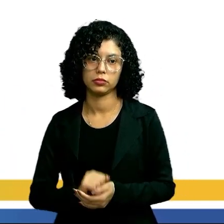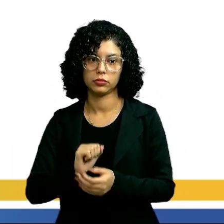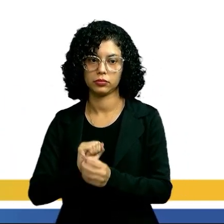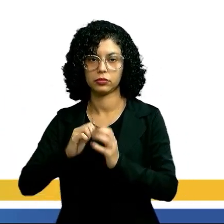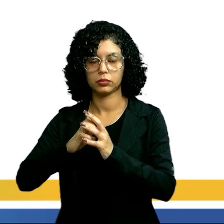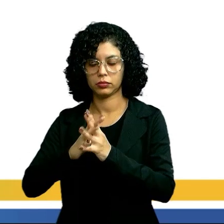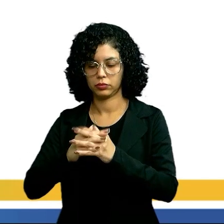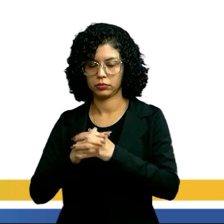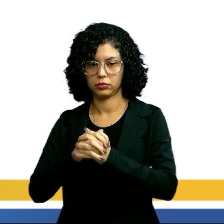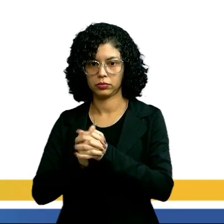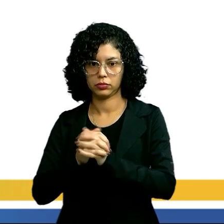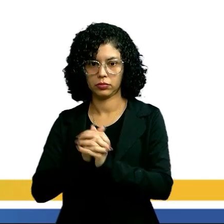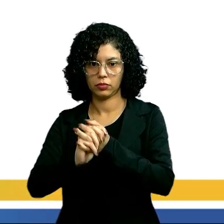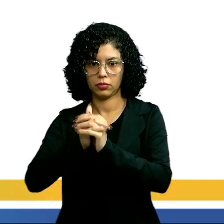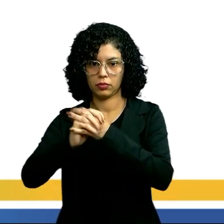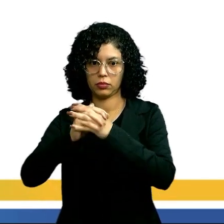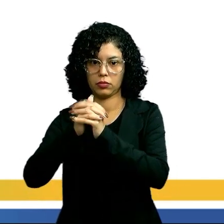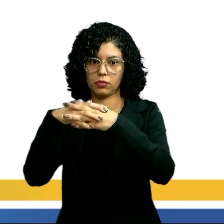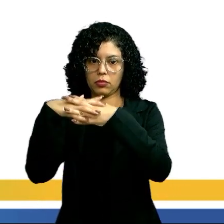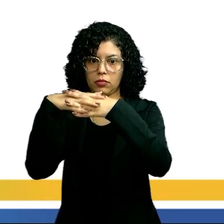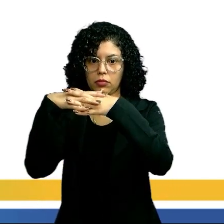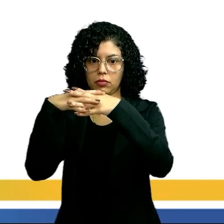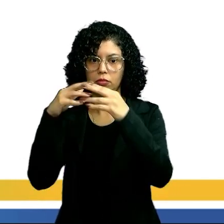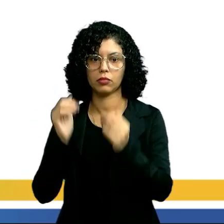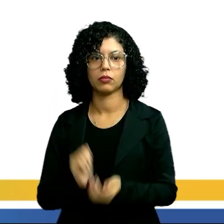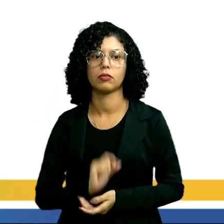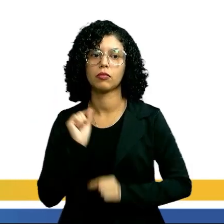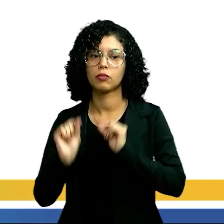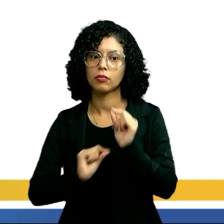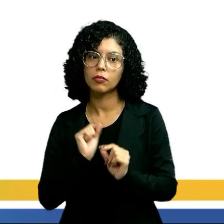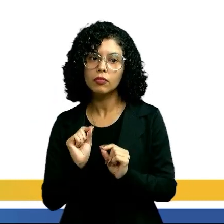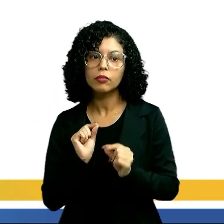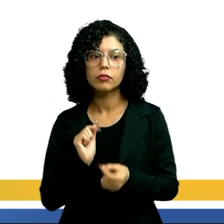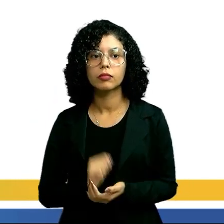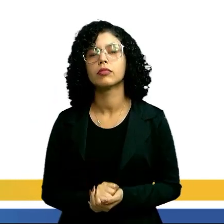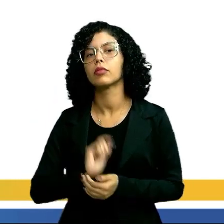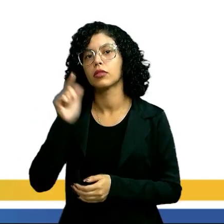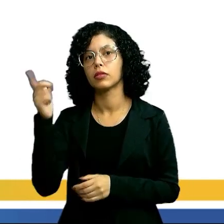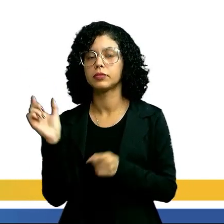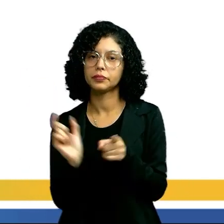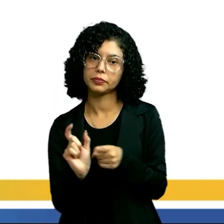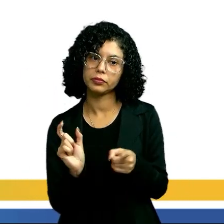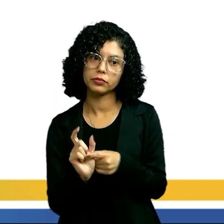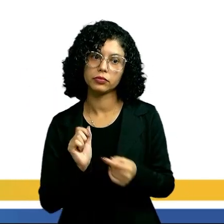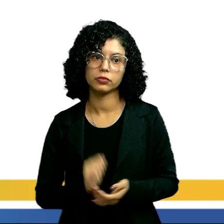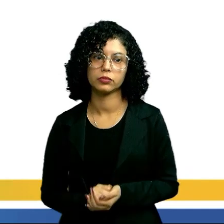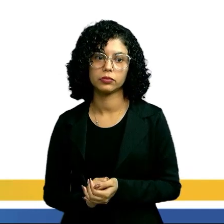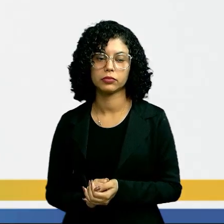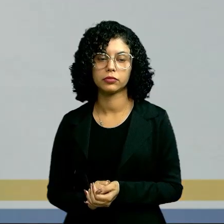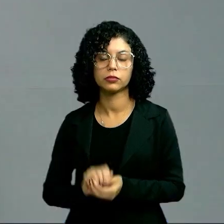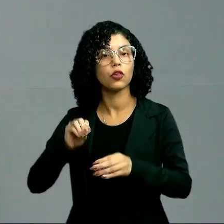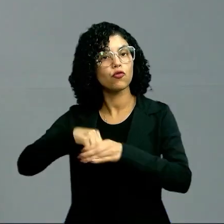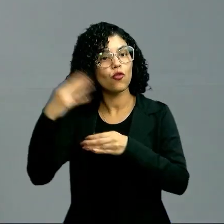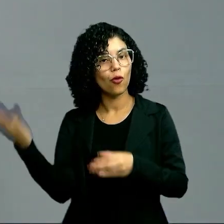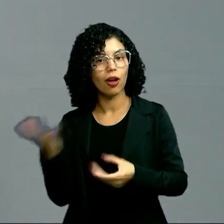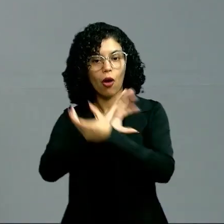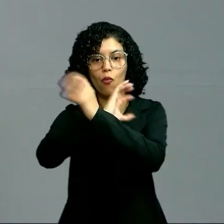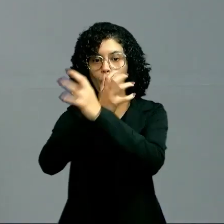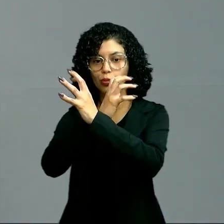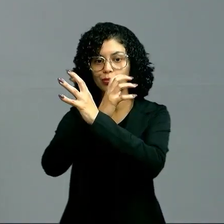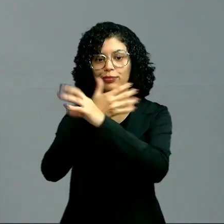exoesqueleto quitinoso. O que seria isso aí? Pessoal, nada mais do que é, em outras palavras, é um esqueleto externo.